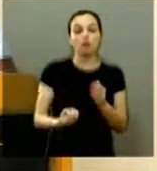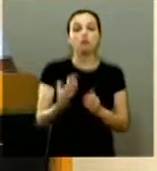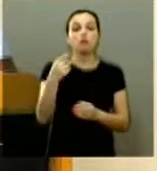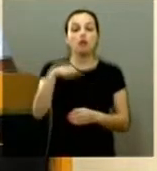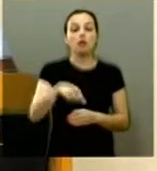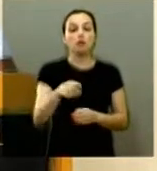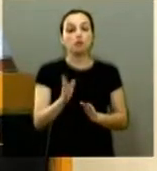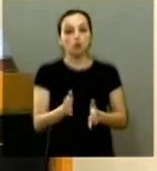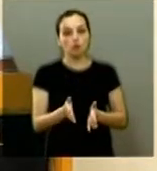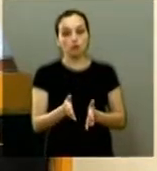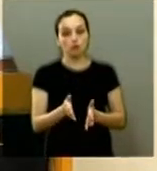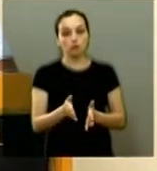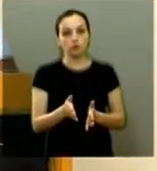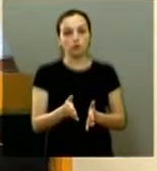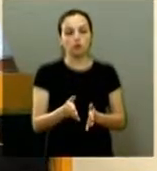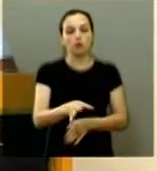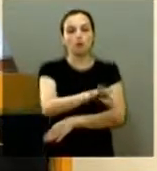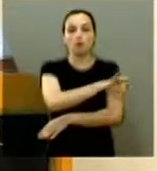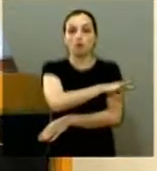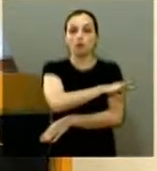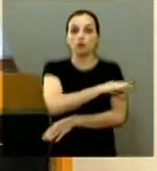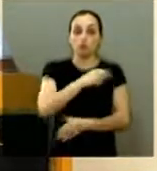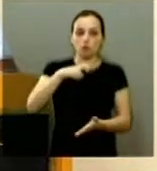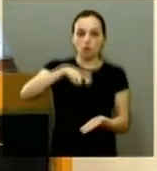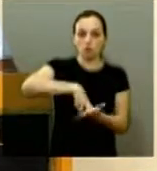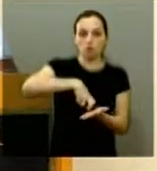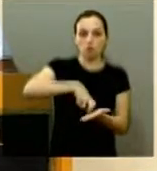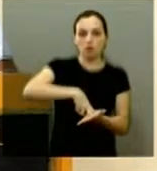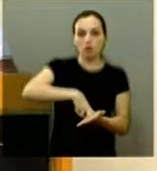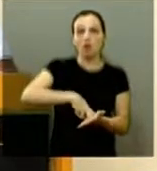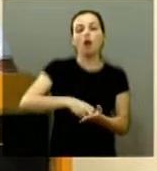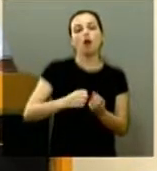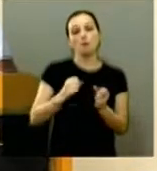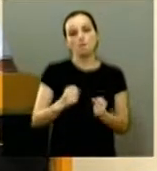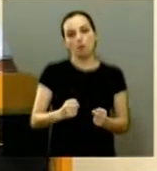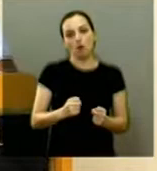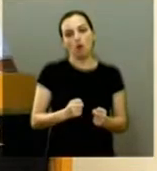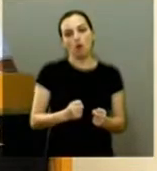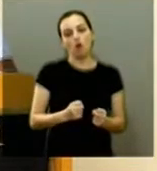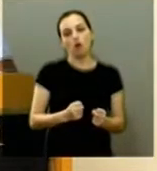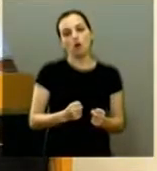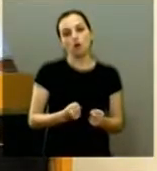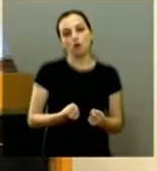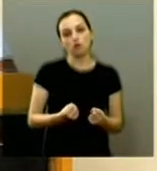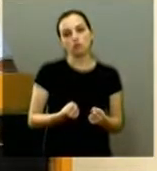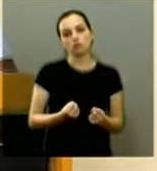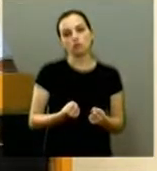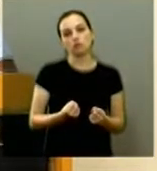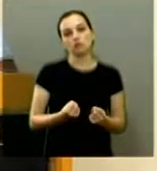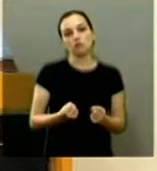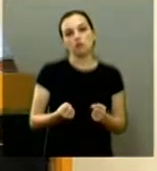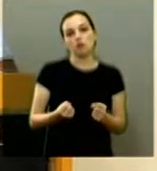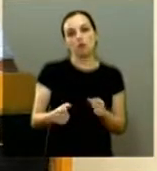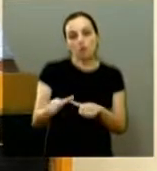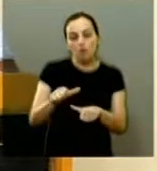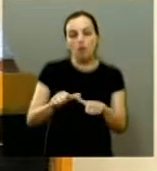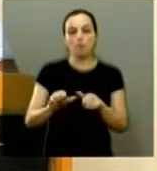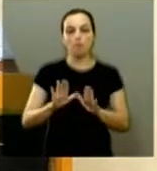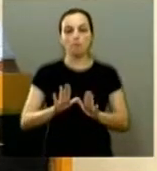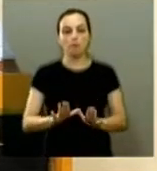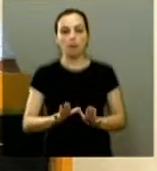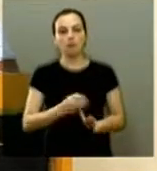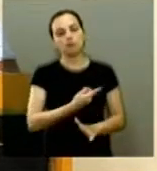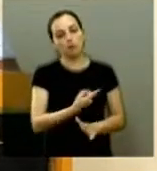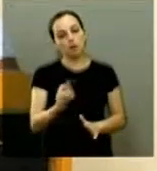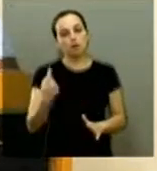hoje a prefeitura foi condenada em primeira instância ela pode recorrer ainda com certeza vai recorrer mas para que a gente